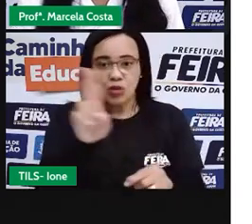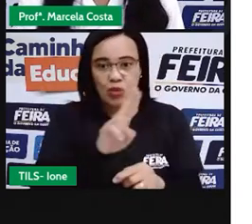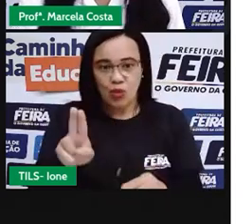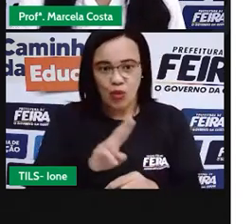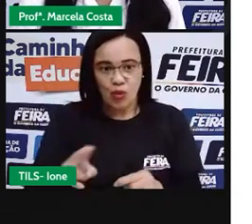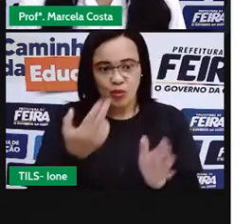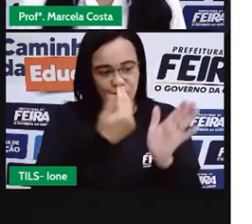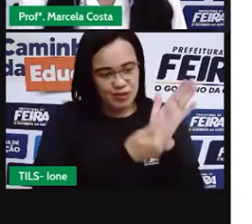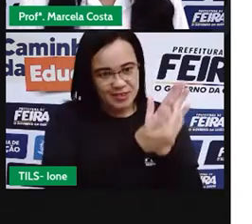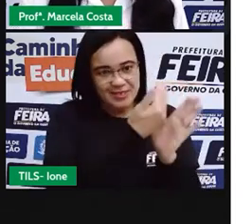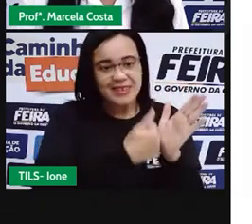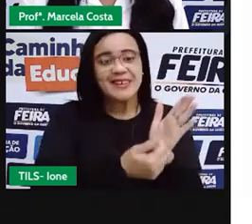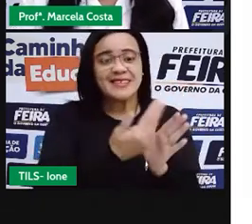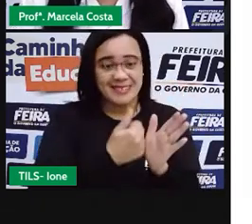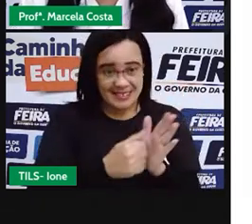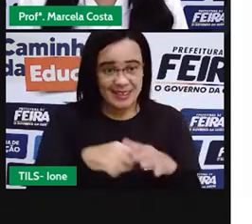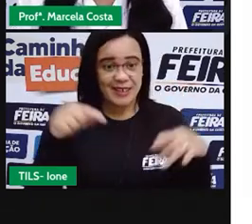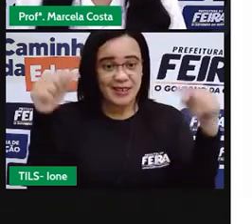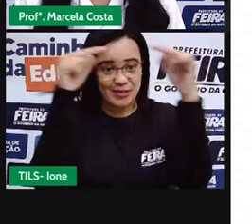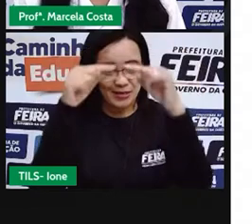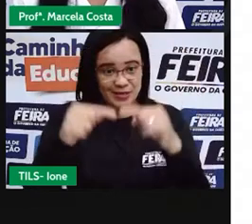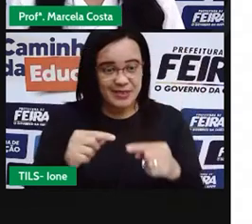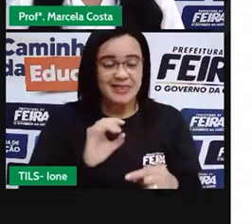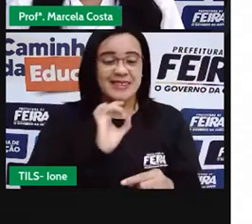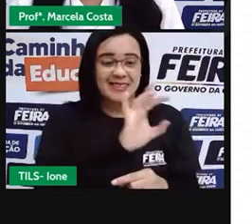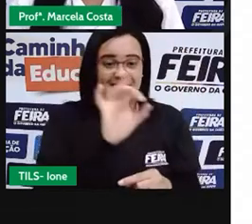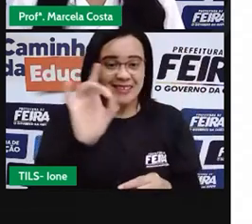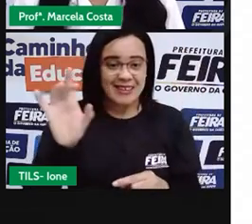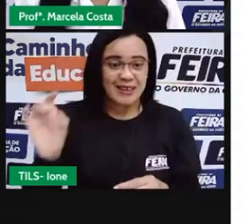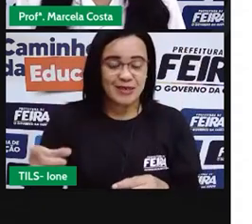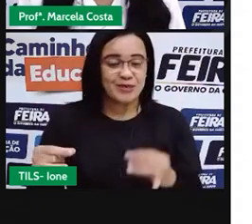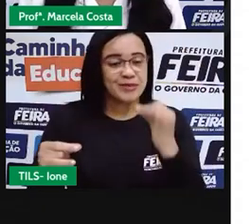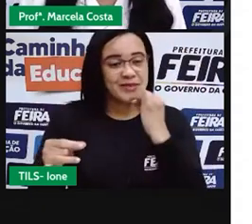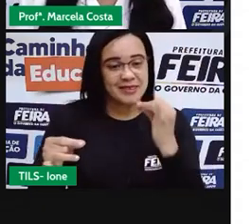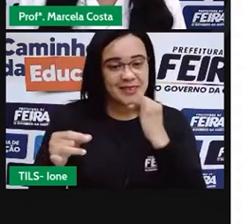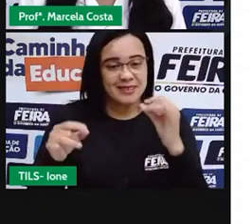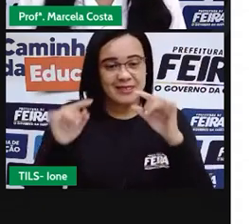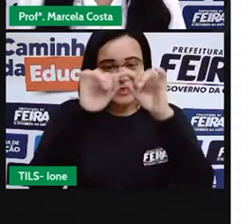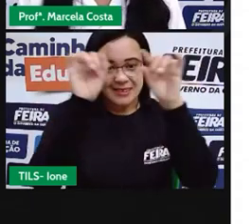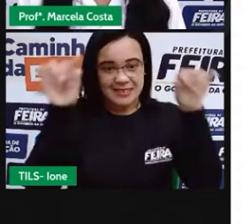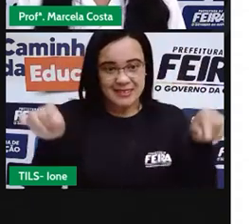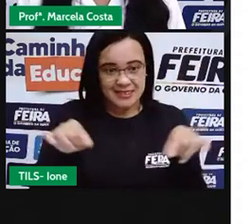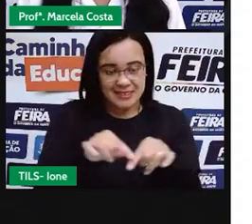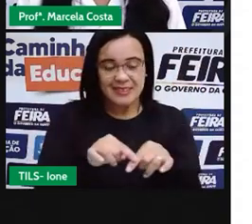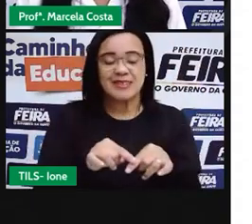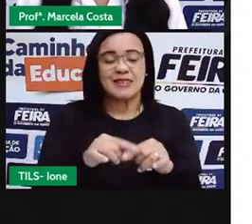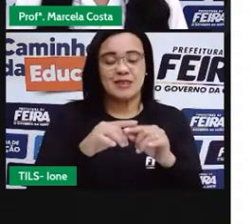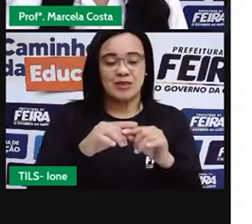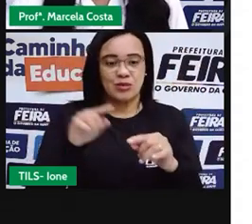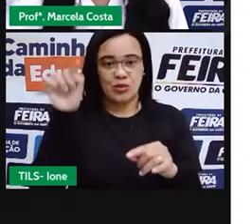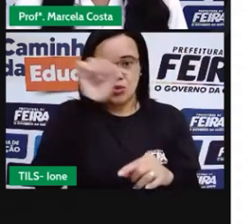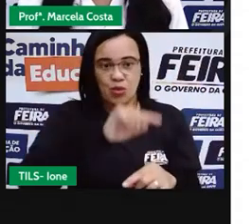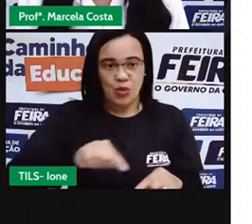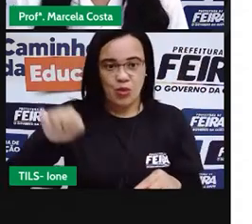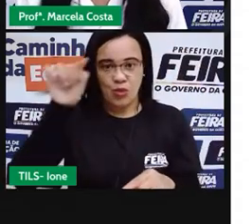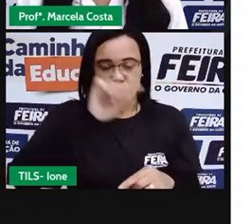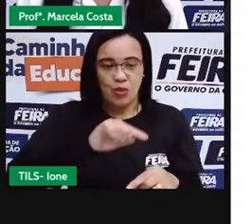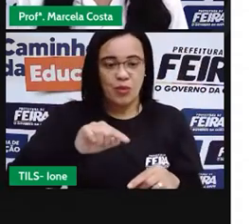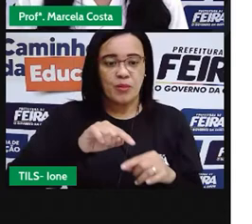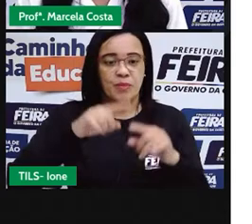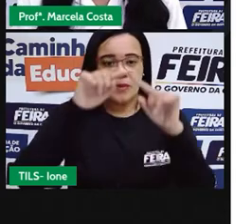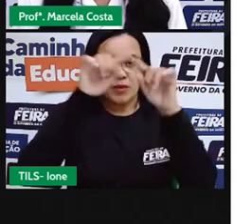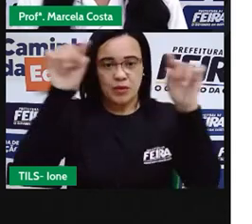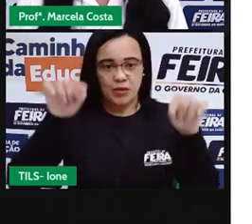planas, como círculo, quadrado, retângulo, triângulo, em desenhos